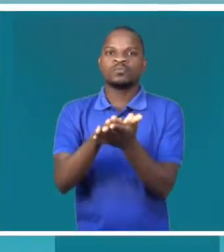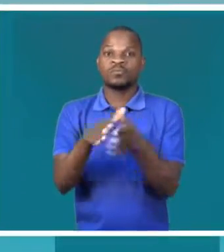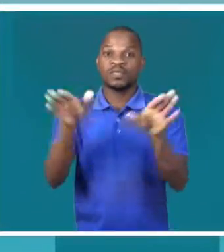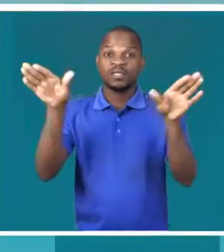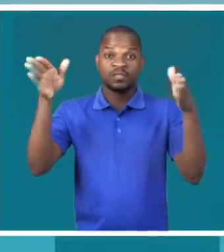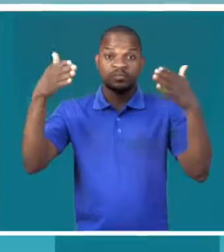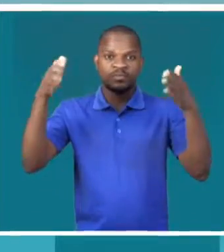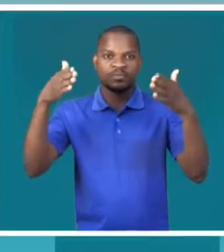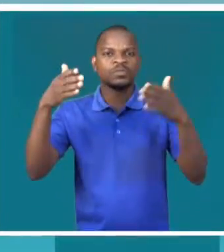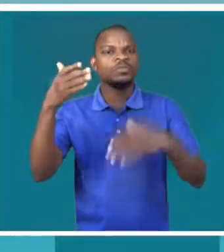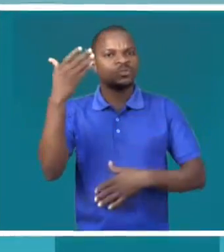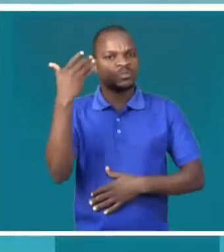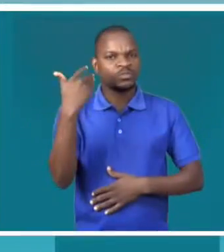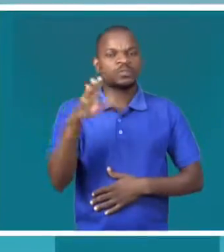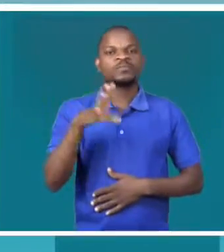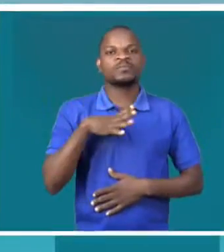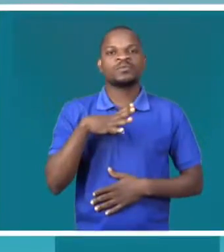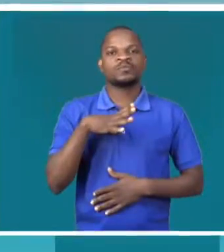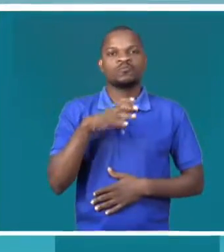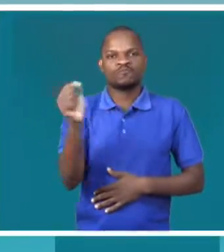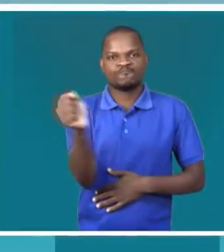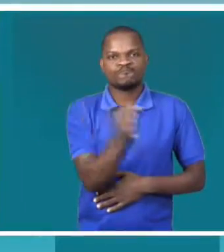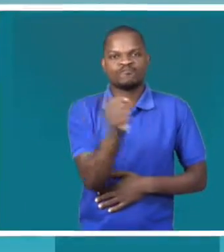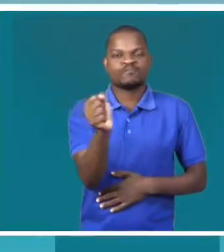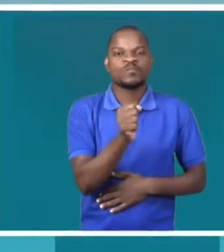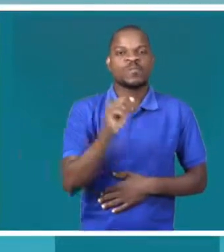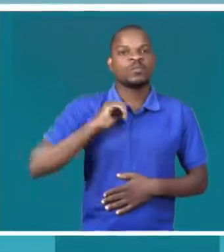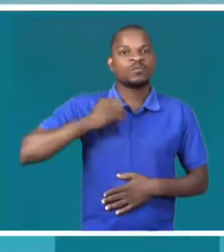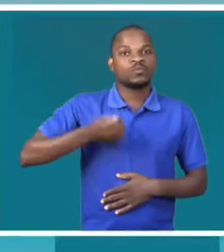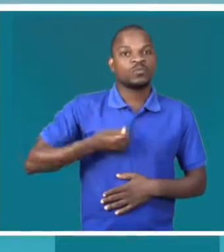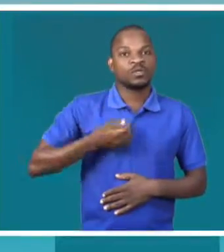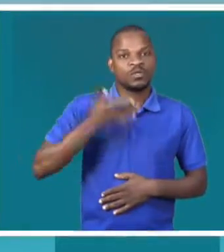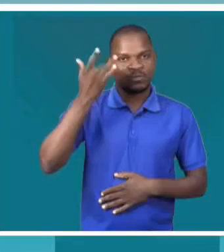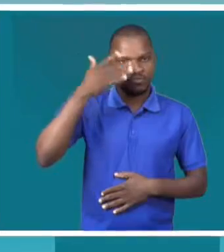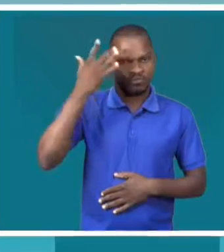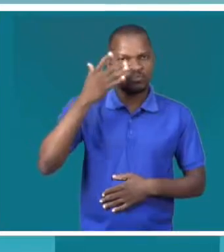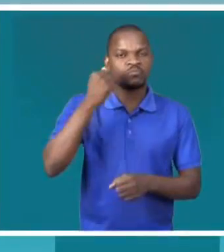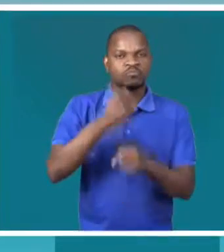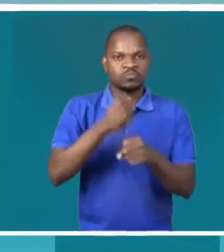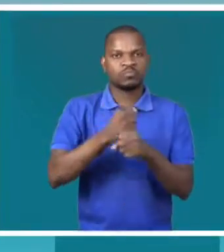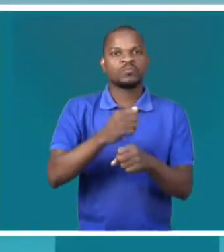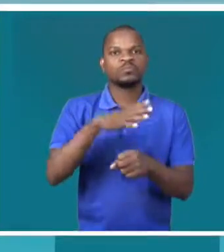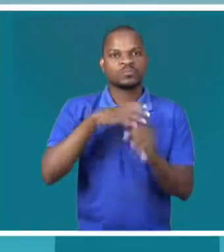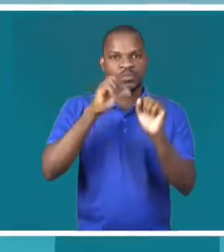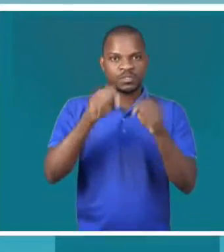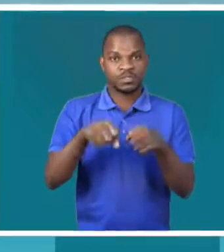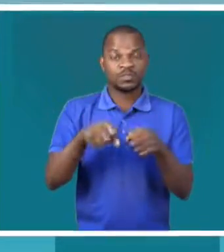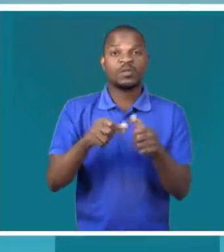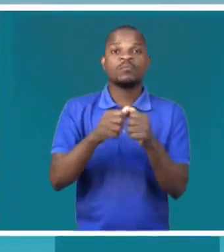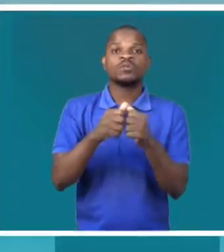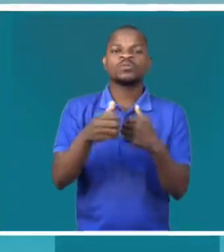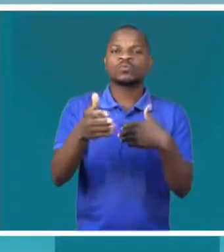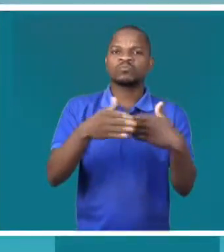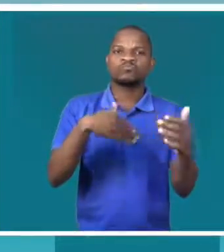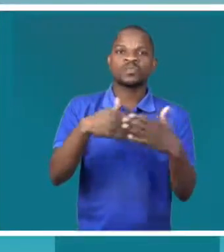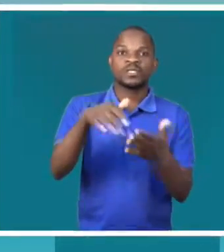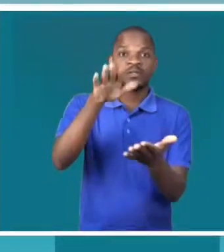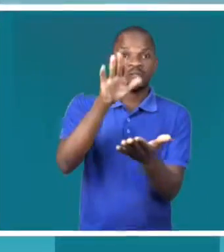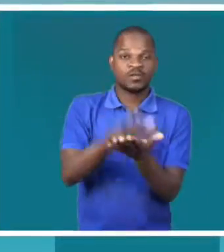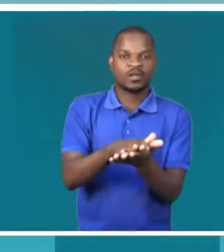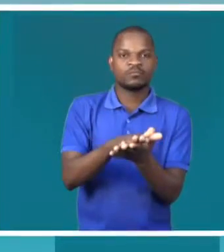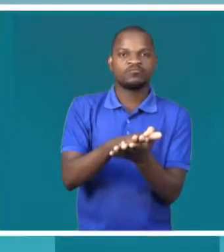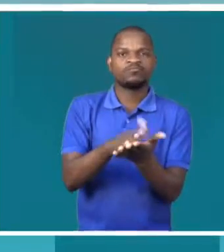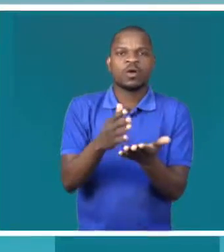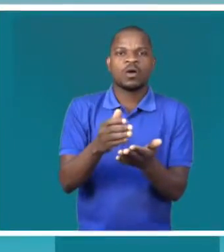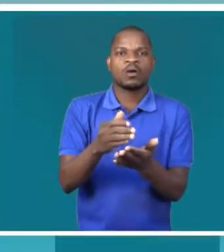empresas, já encontramos as mulheres albinas a trabalhar. E a qualquer sítio onde nós